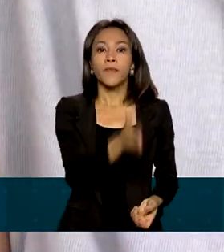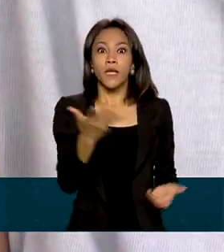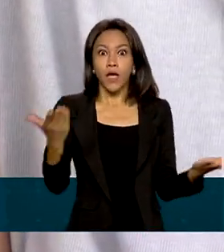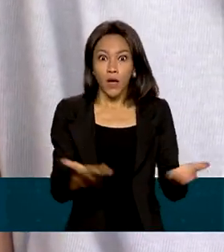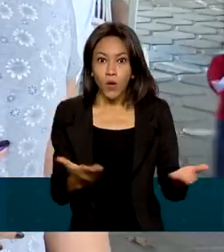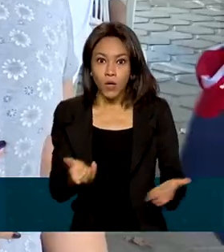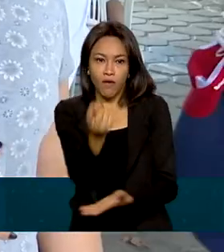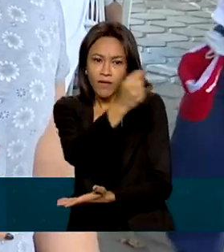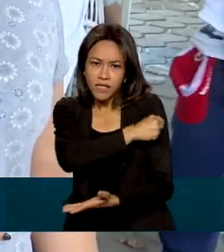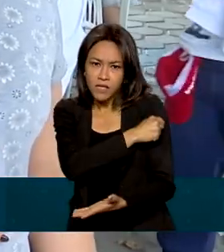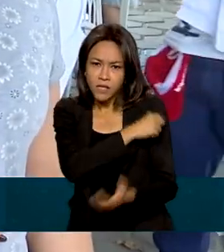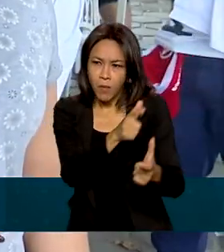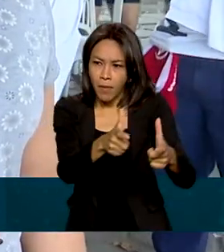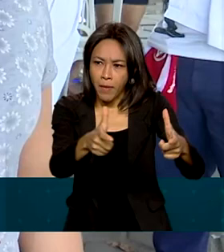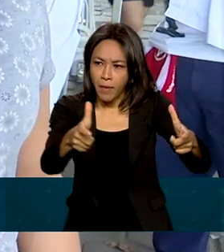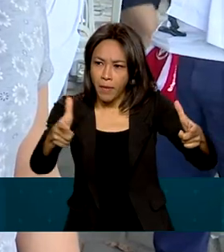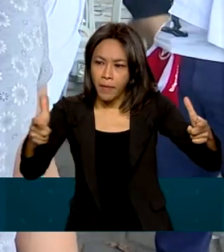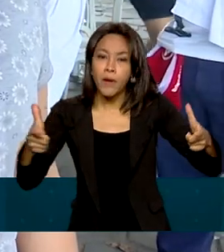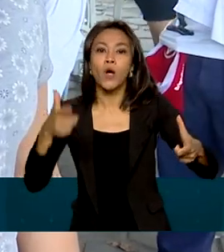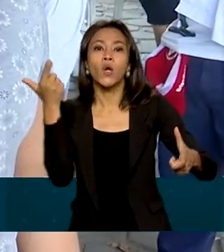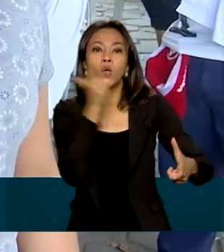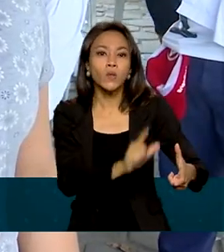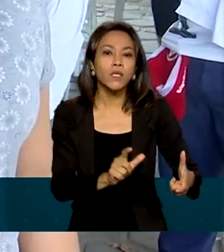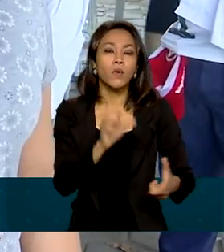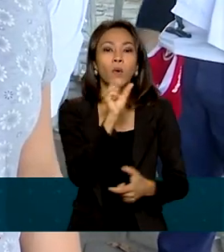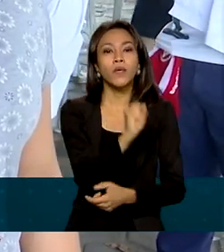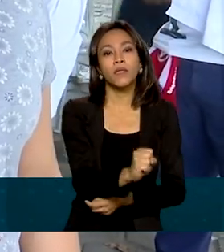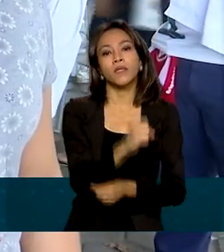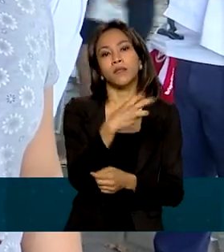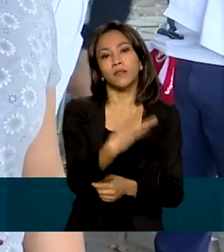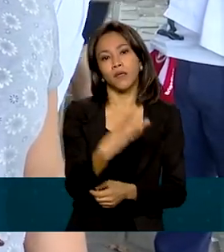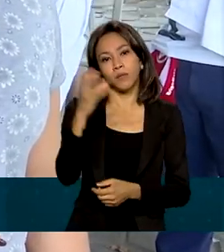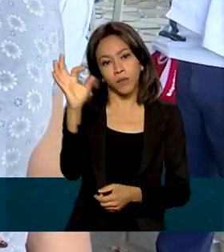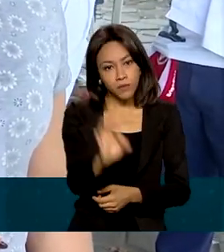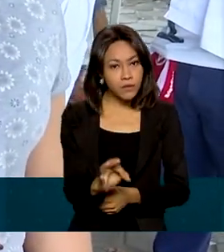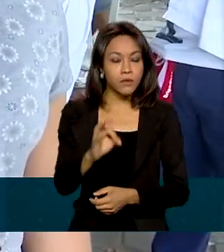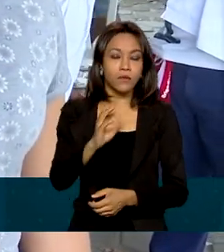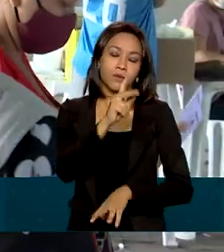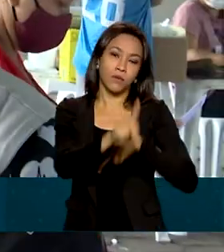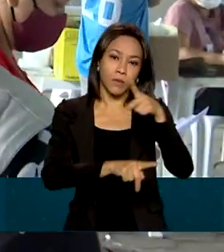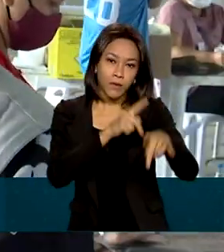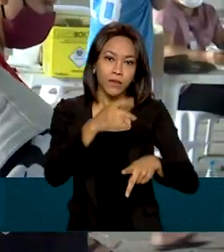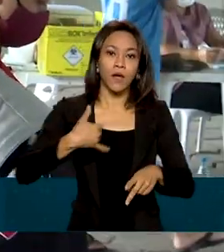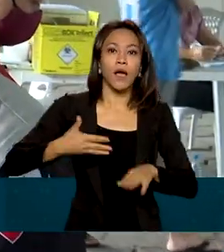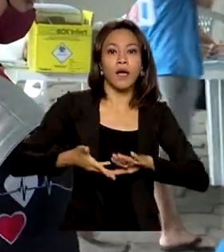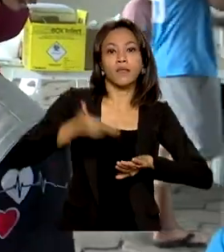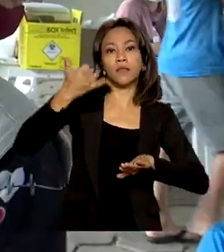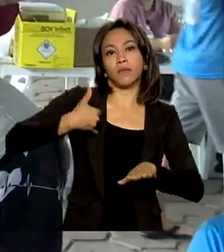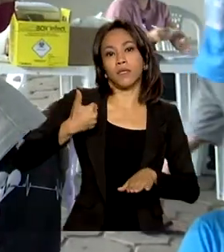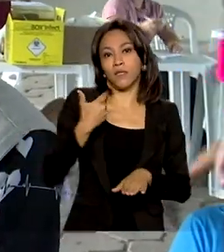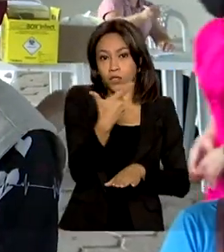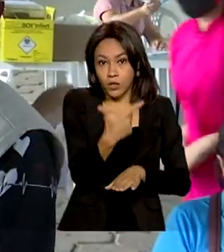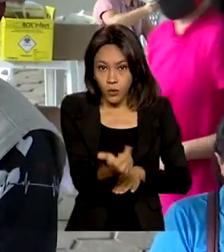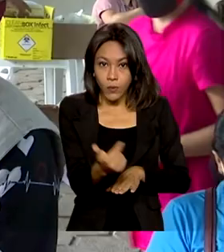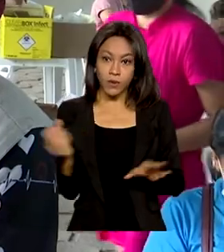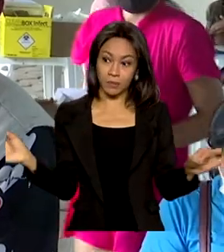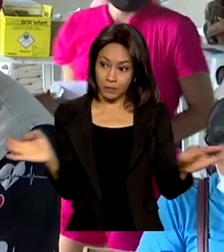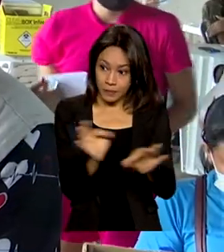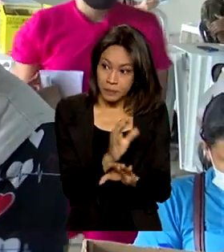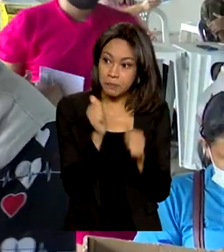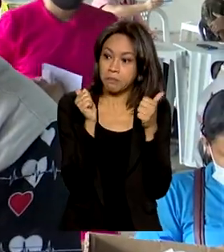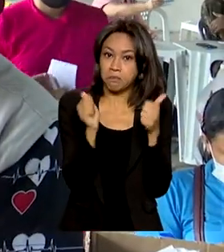em massa, o Brasil atingiu a marca de 83% da população acima de 12 anos completamente